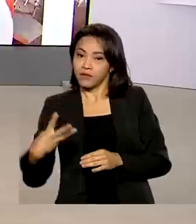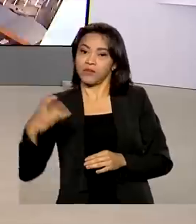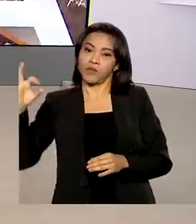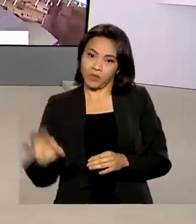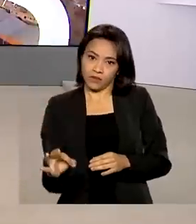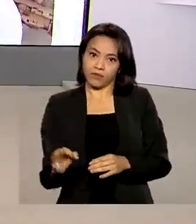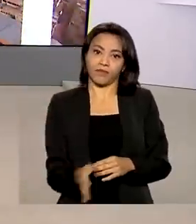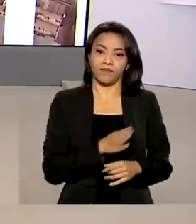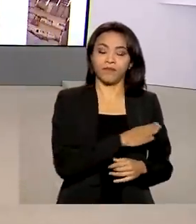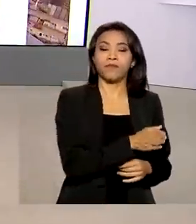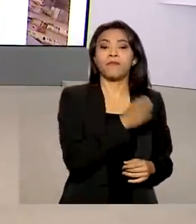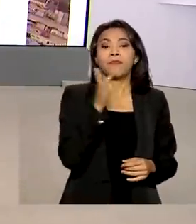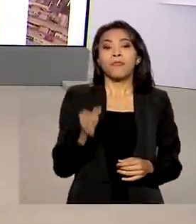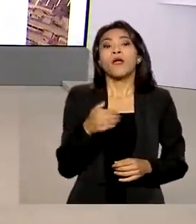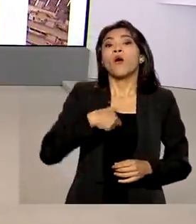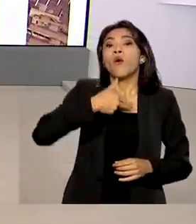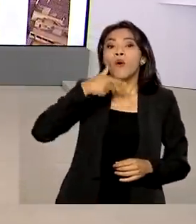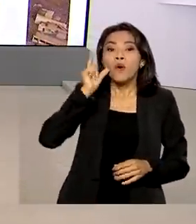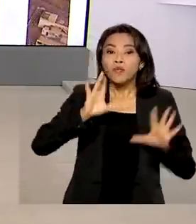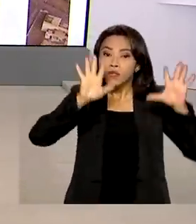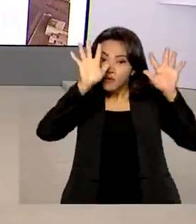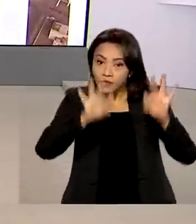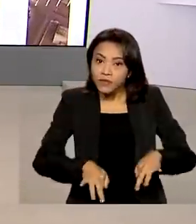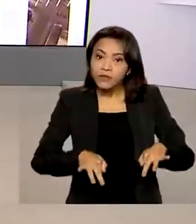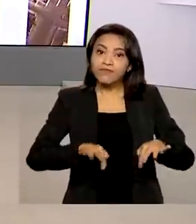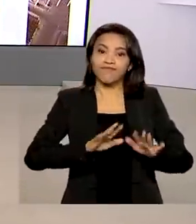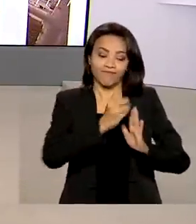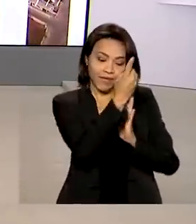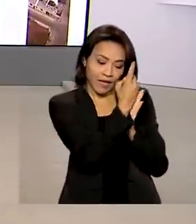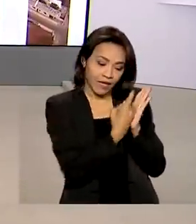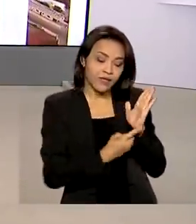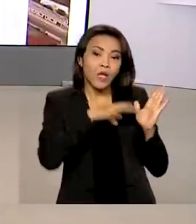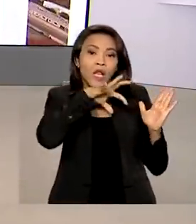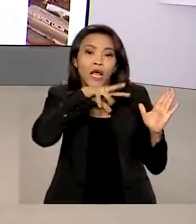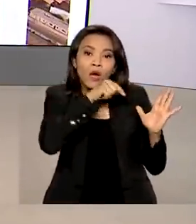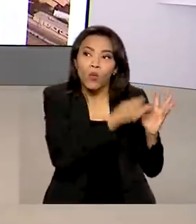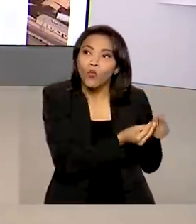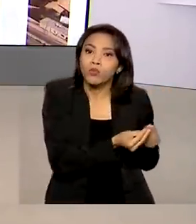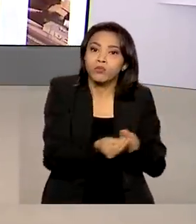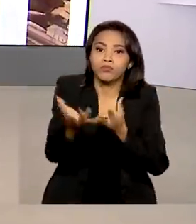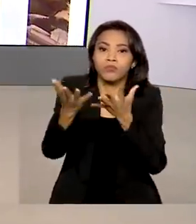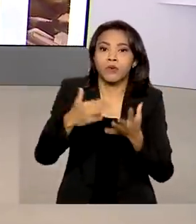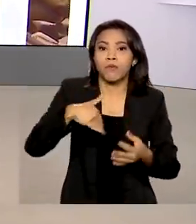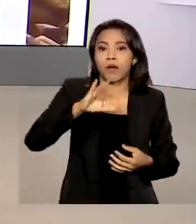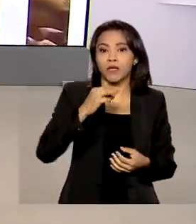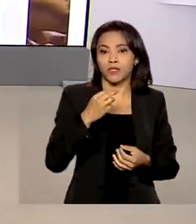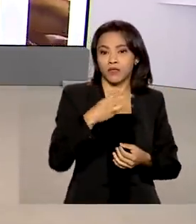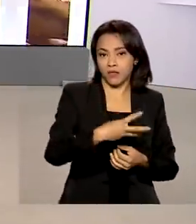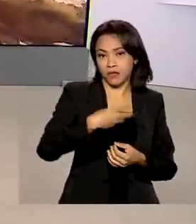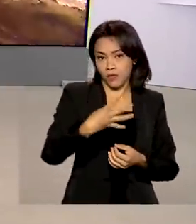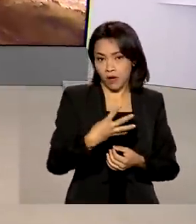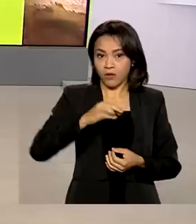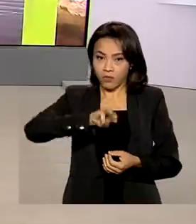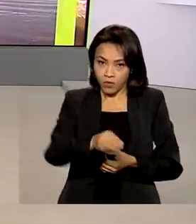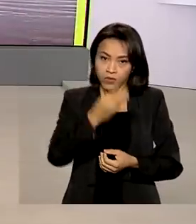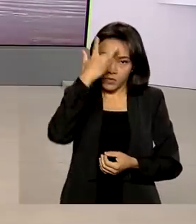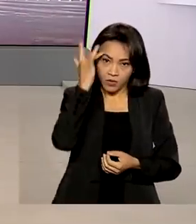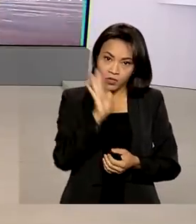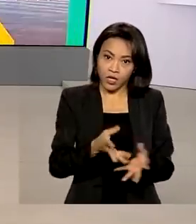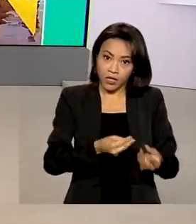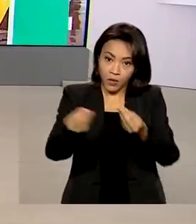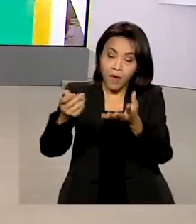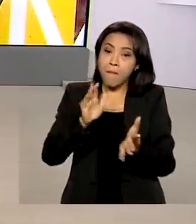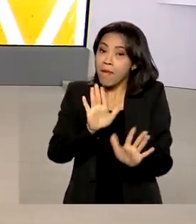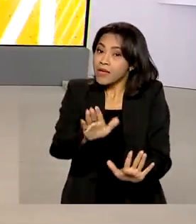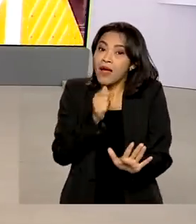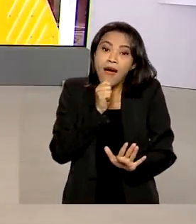Terminou ontem o prazo para entregar o imposto de renda. Mais de 34 milhões de brasileiros enviaram a declaração. Mas quem ainda